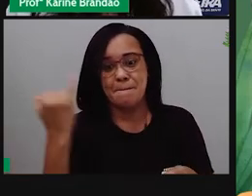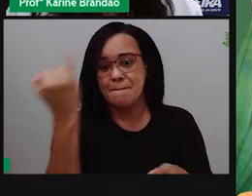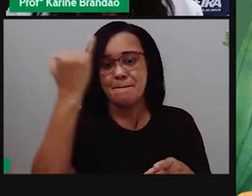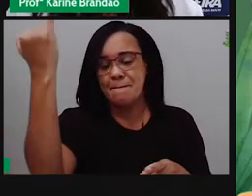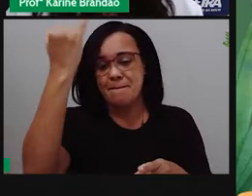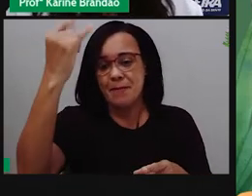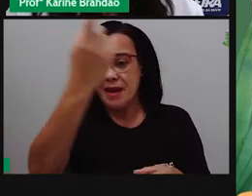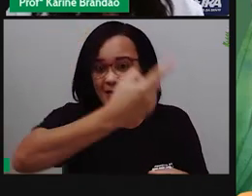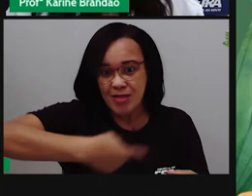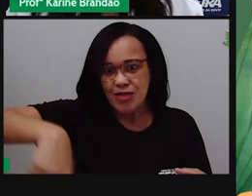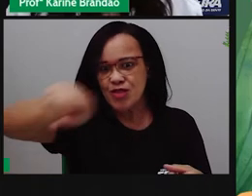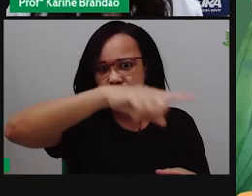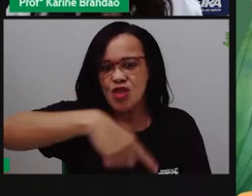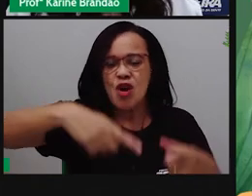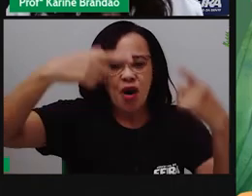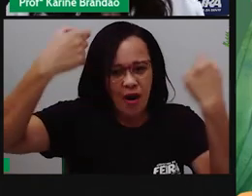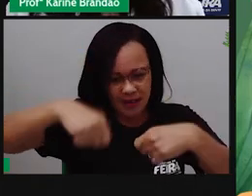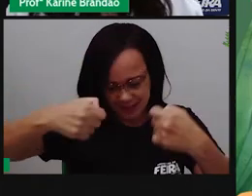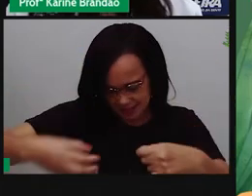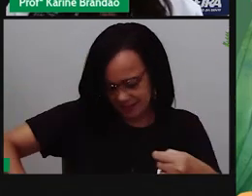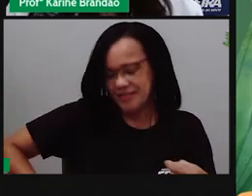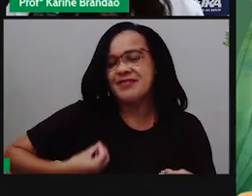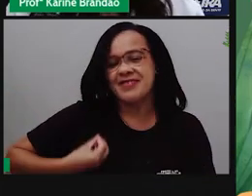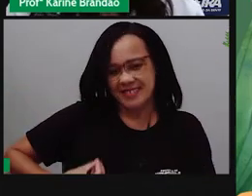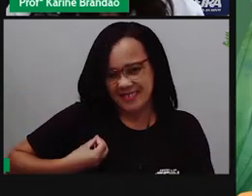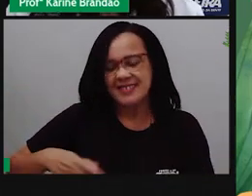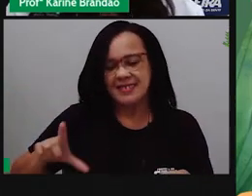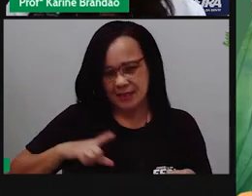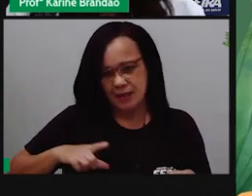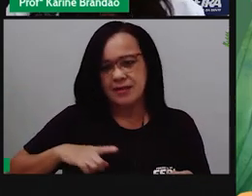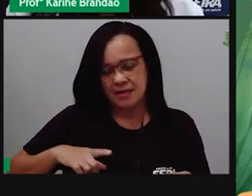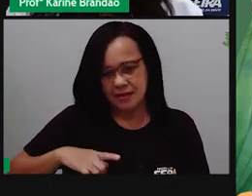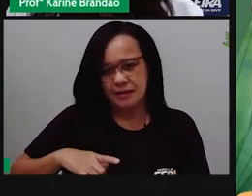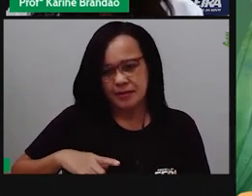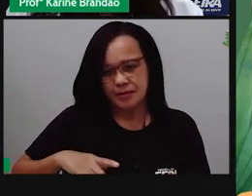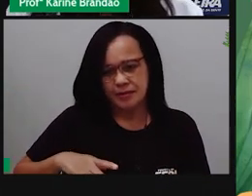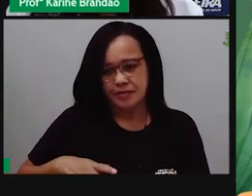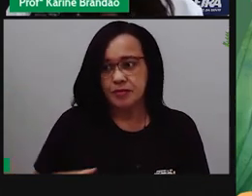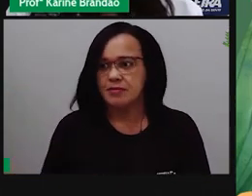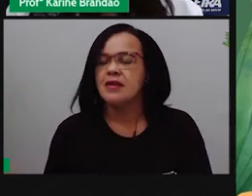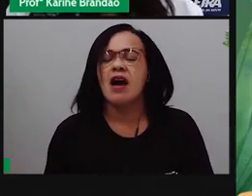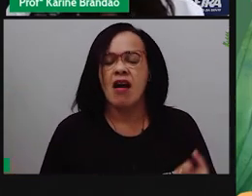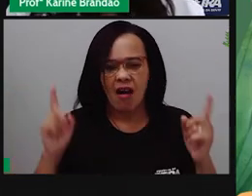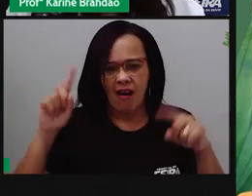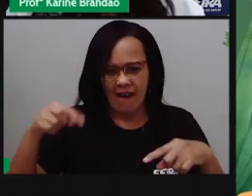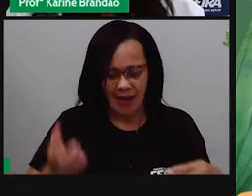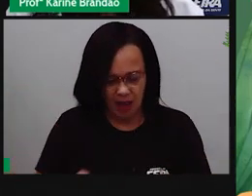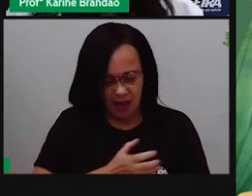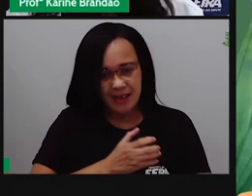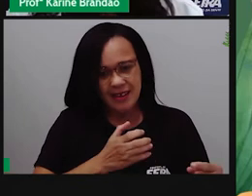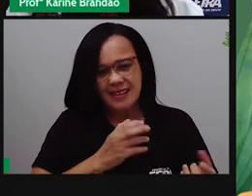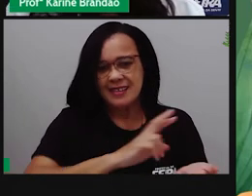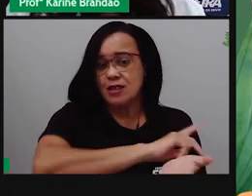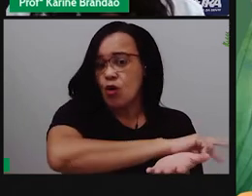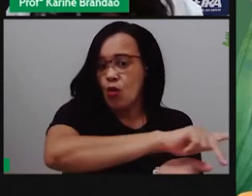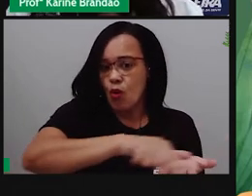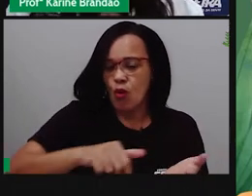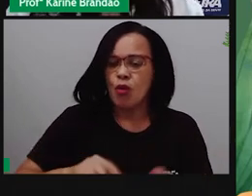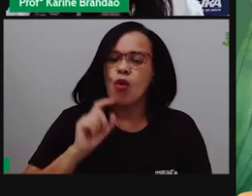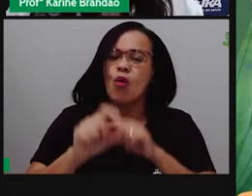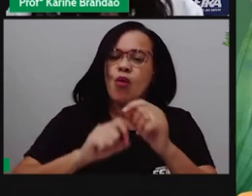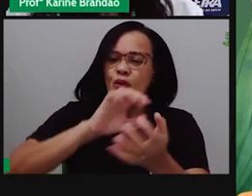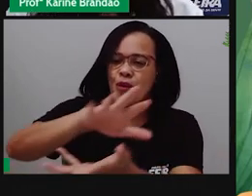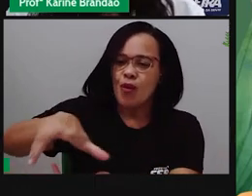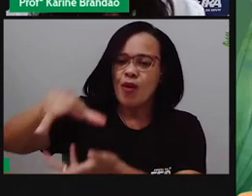sobreviver, para que nós possamos ter uma riqueza do nosso planeta. A